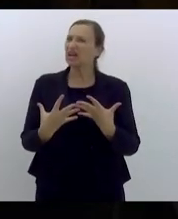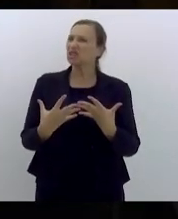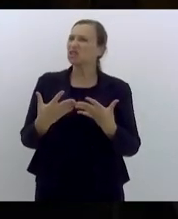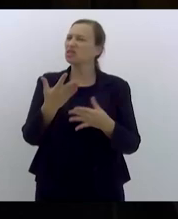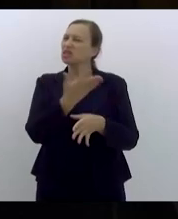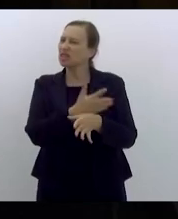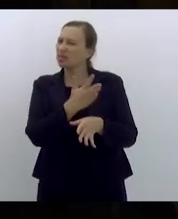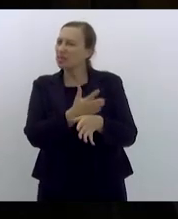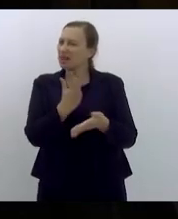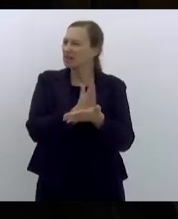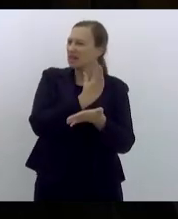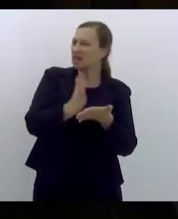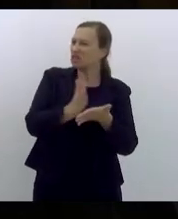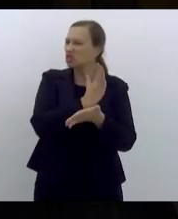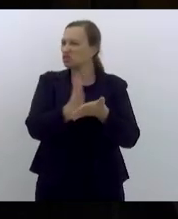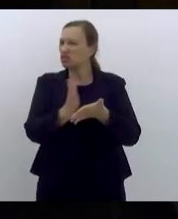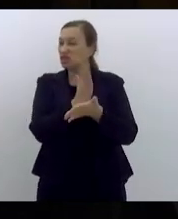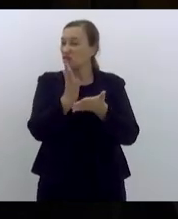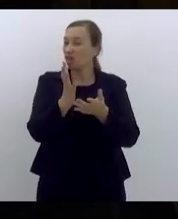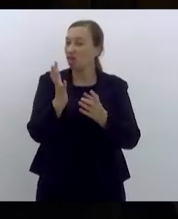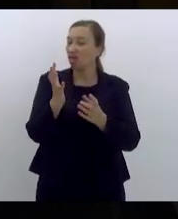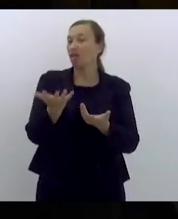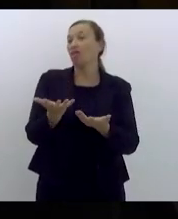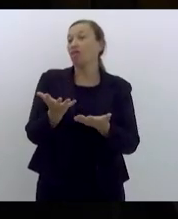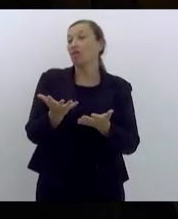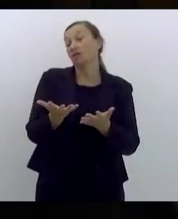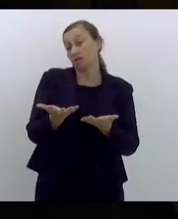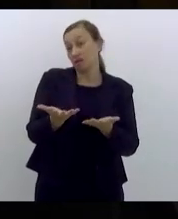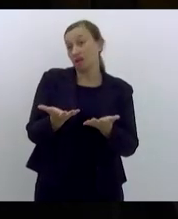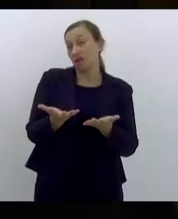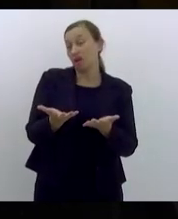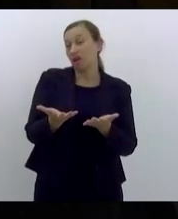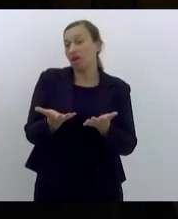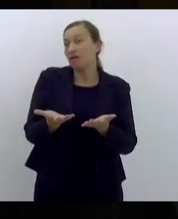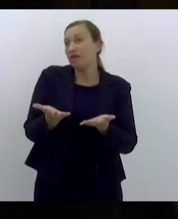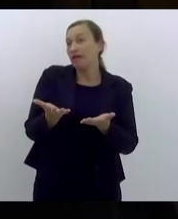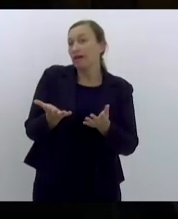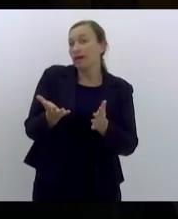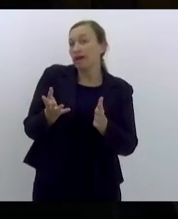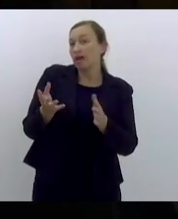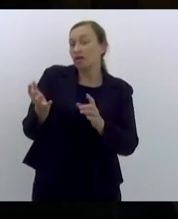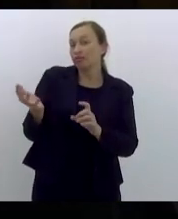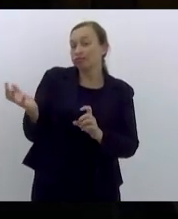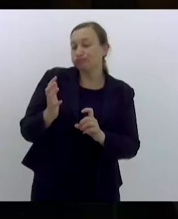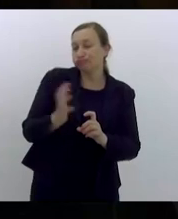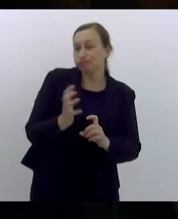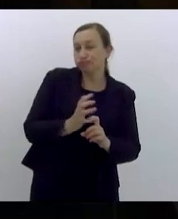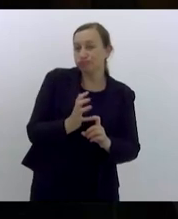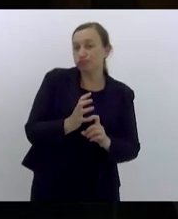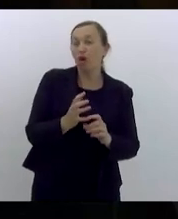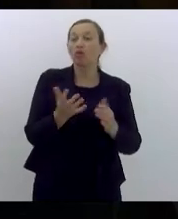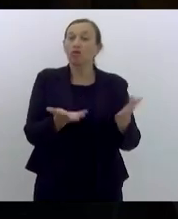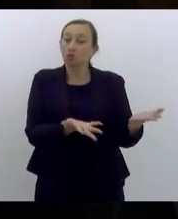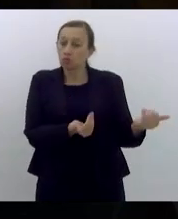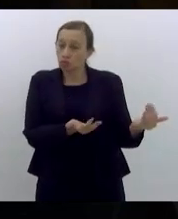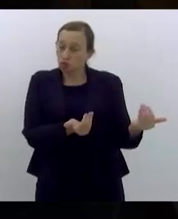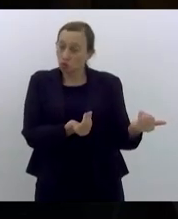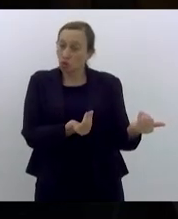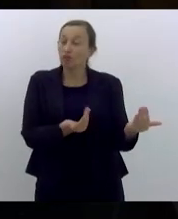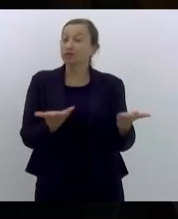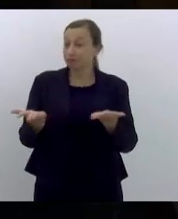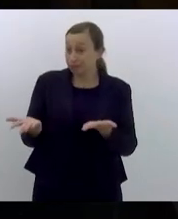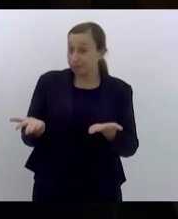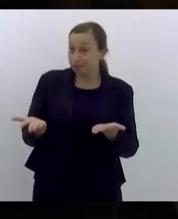prática muitas vezes hiperexploram modelos profissionais manequins que são em sua maioria jovens além